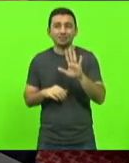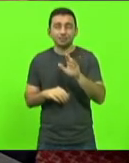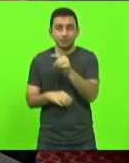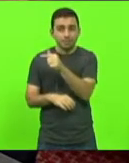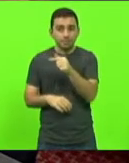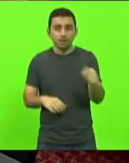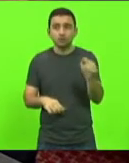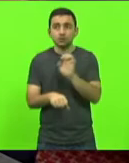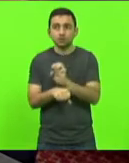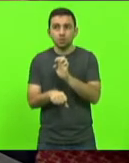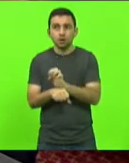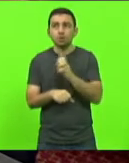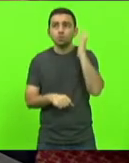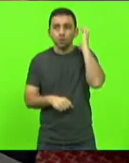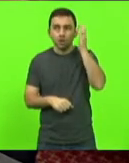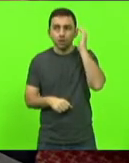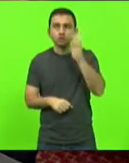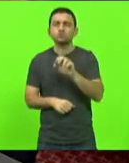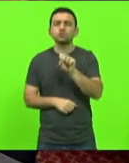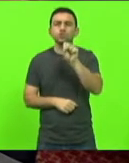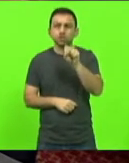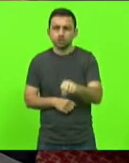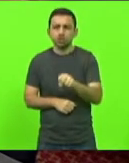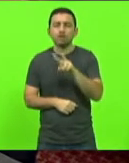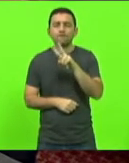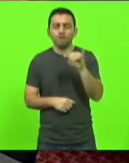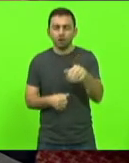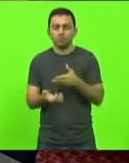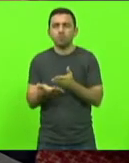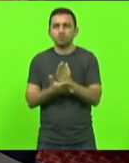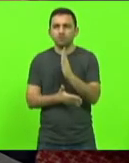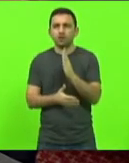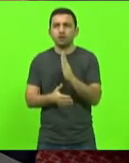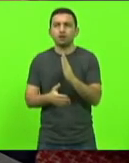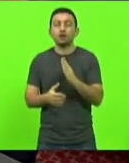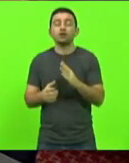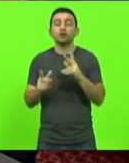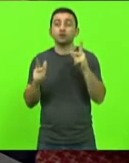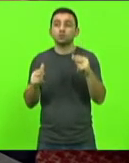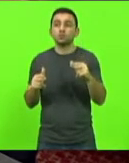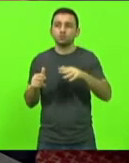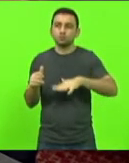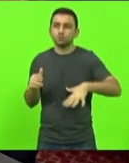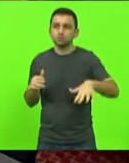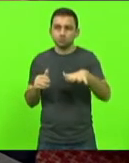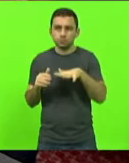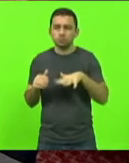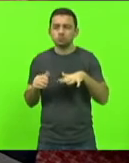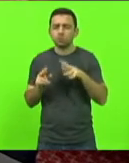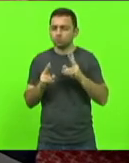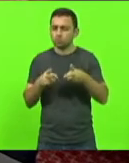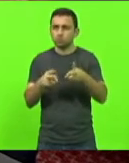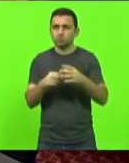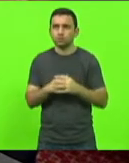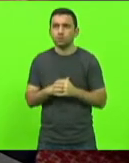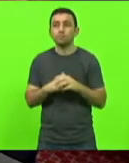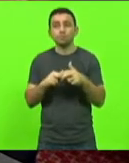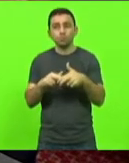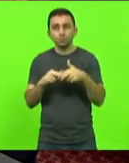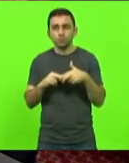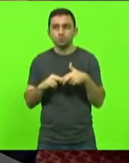Santa Catarina será aprovada, como foi aprovado aqui pelo plenário, e fica mantido. Então, por isso,